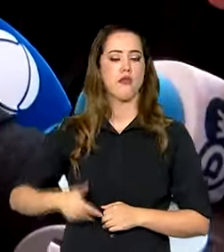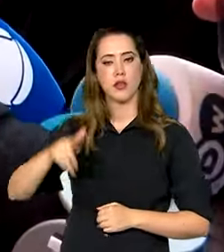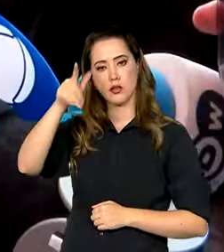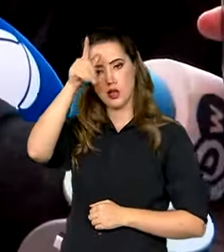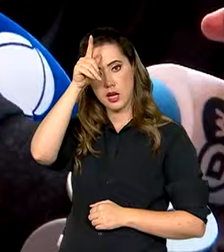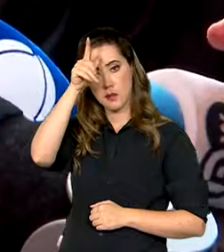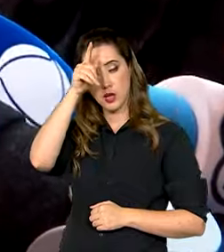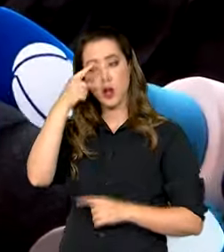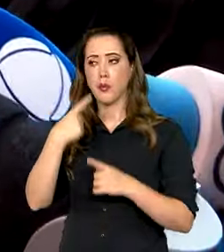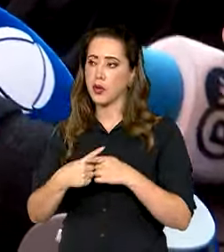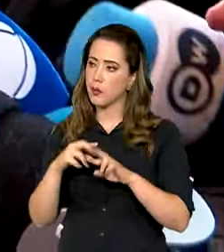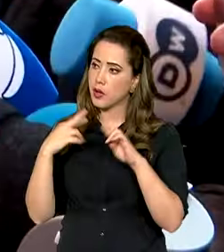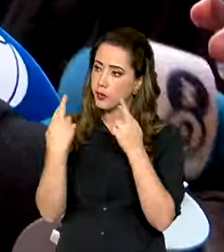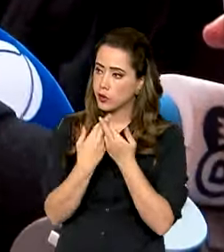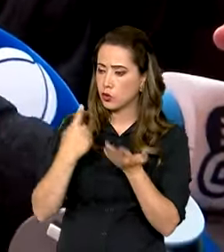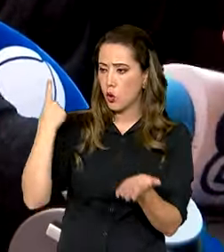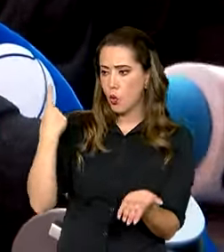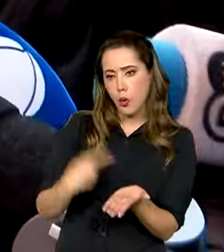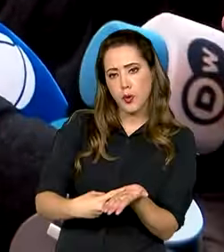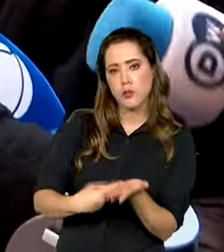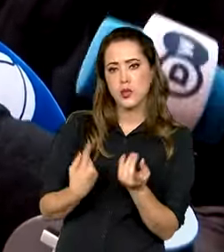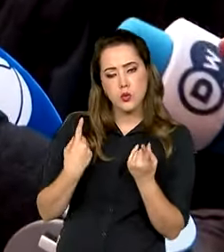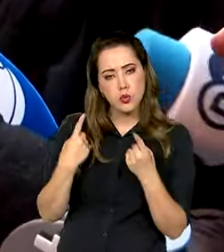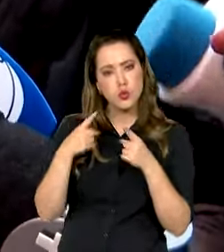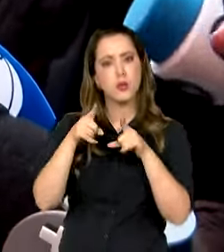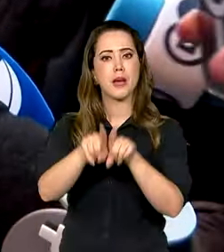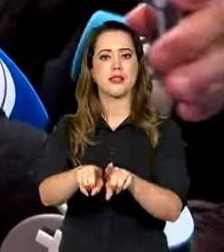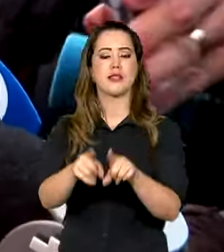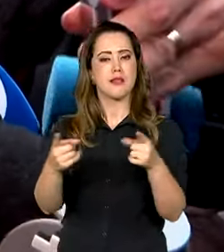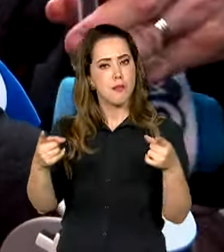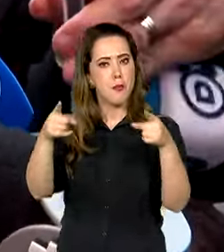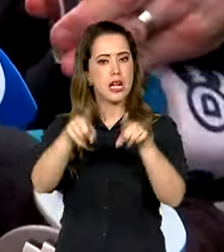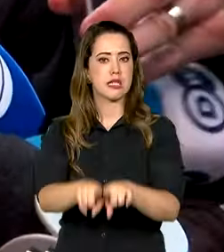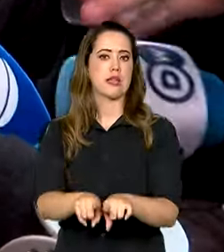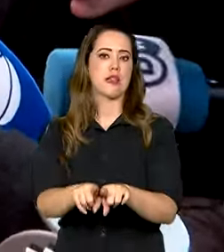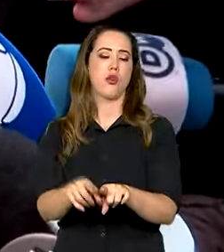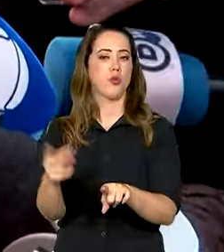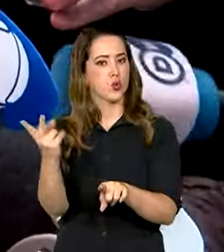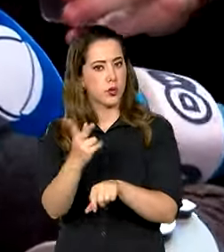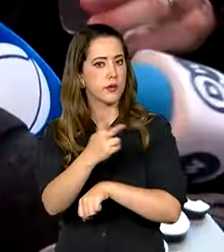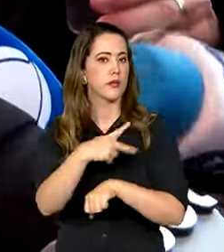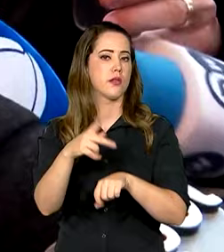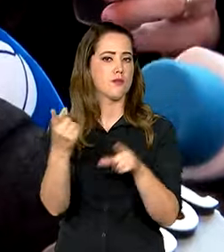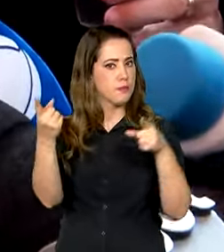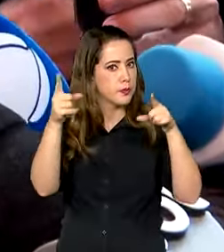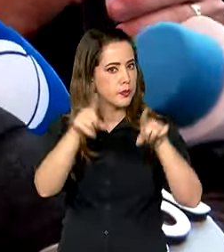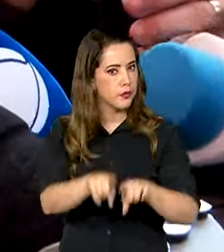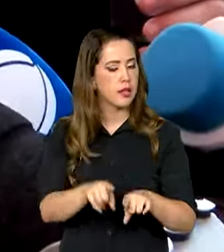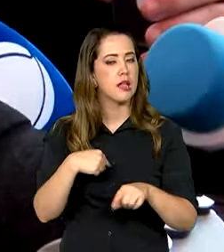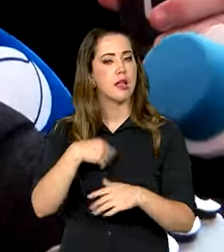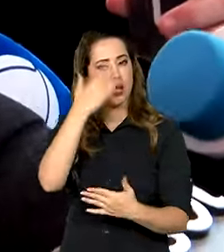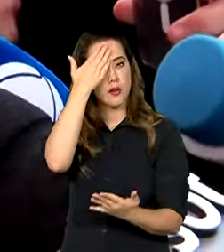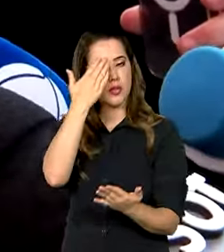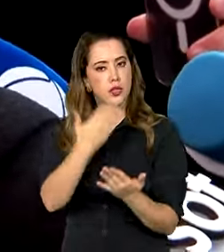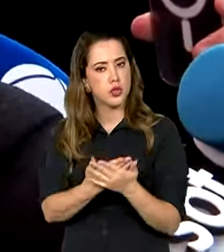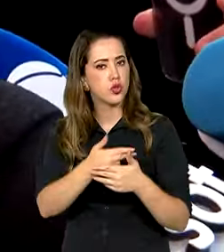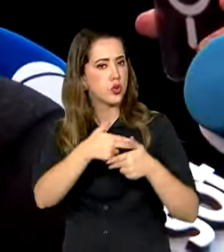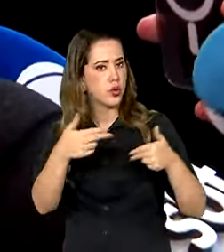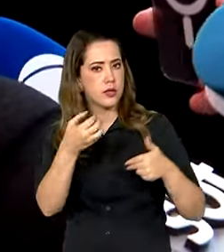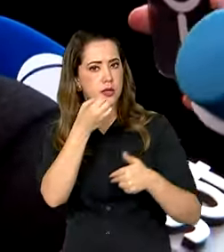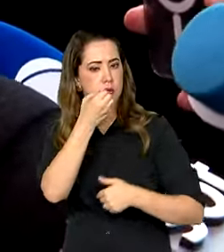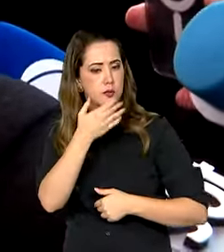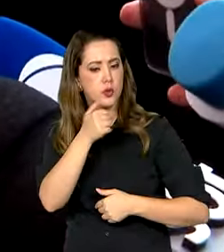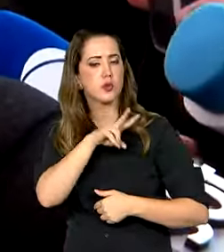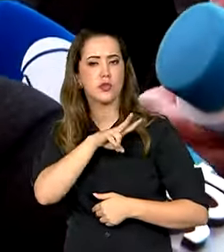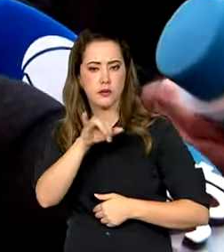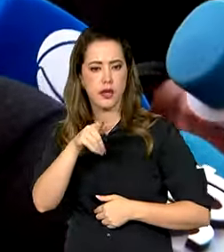reunião de compromissos, uma reunião de parceria e eu acho que a gente pode ter certeza de que muita boa vai acontecer essa